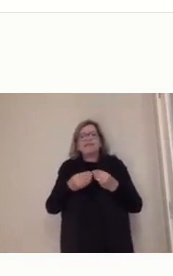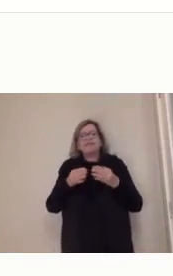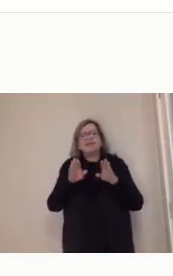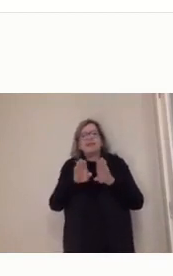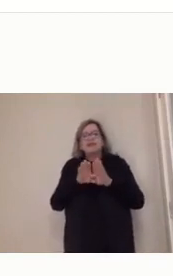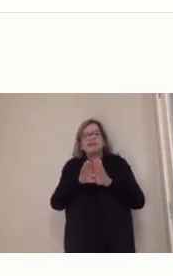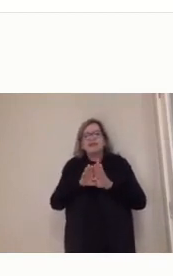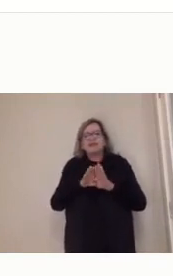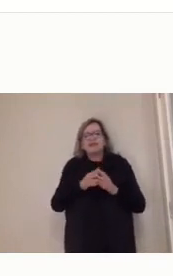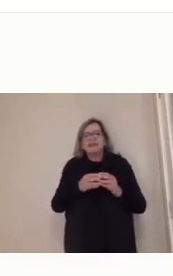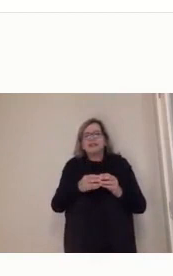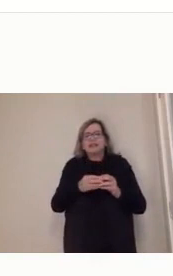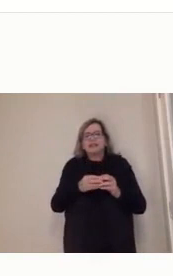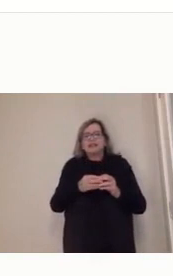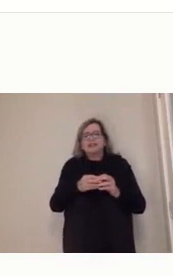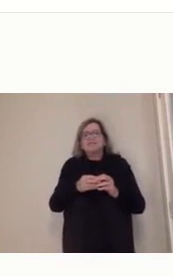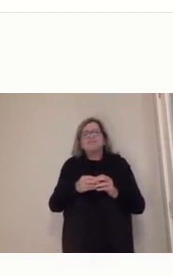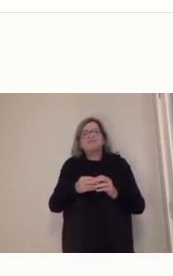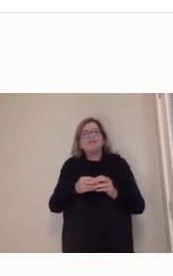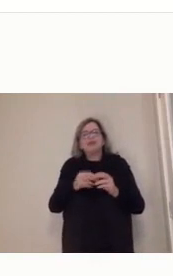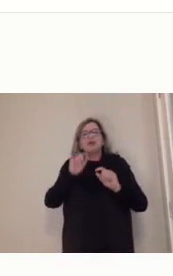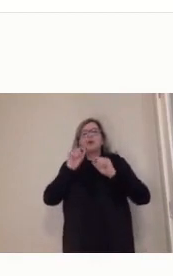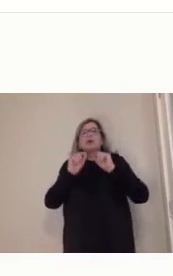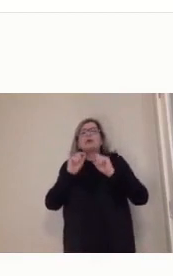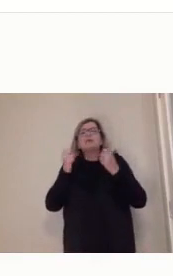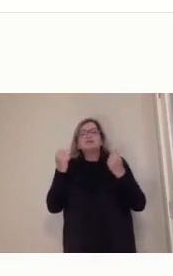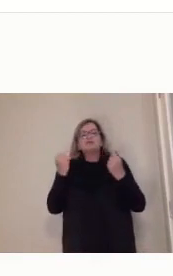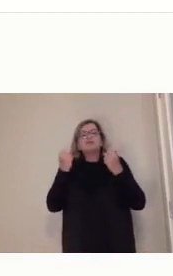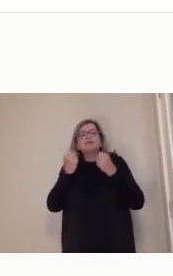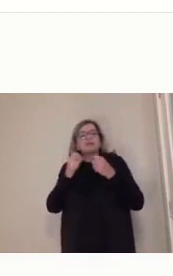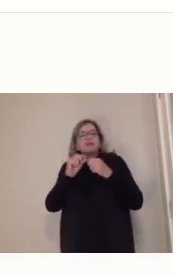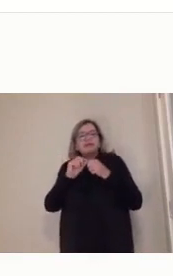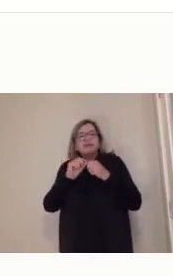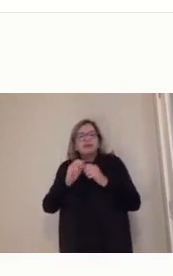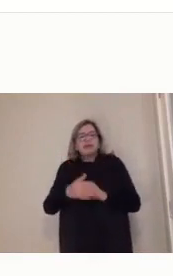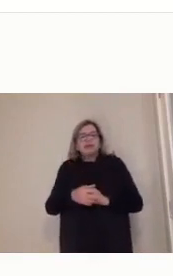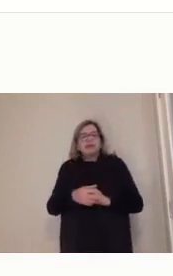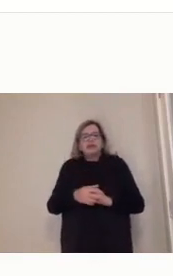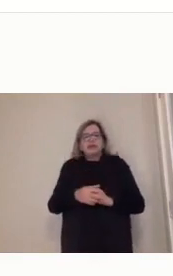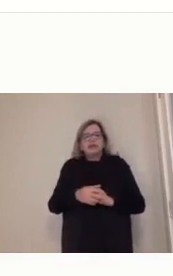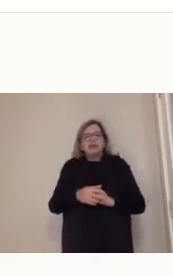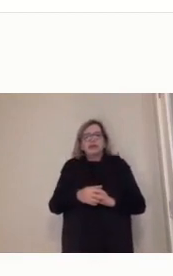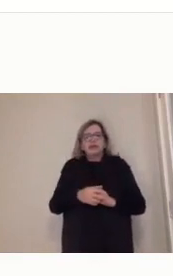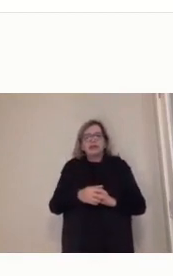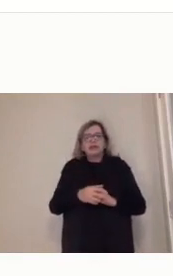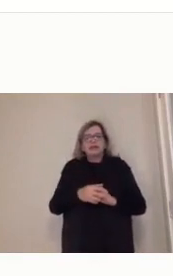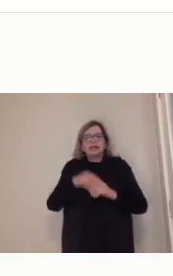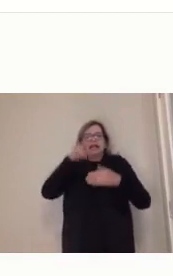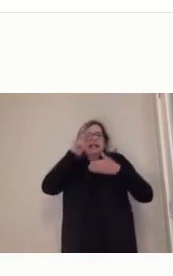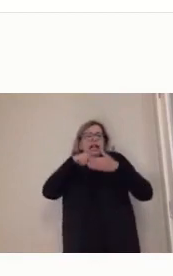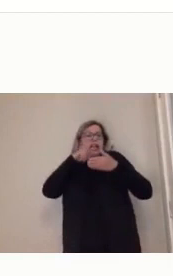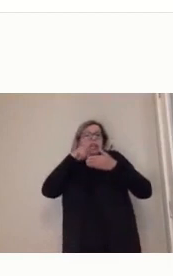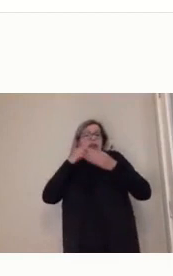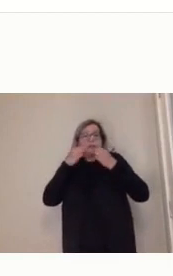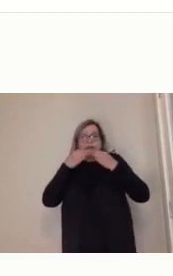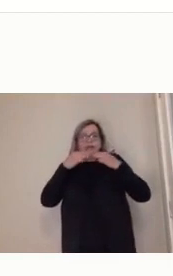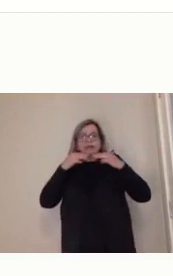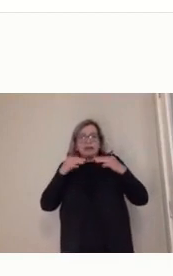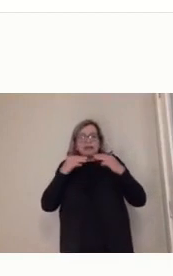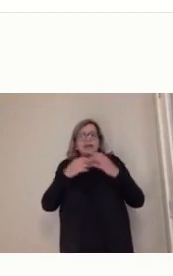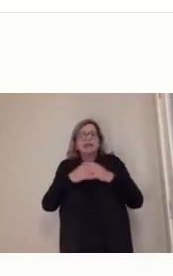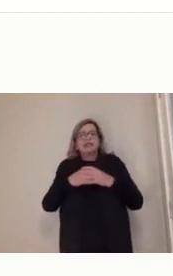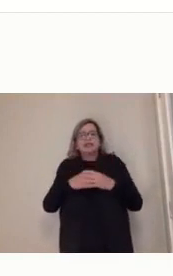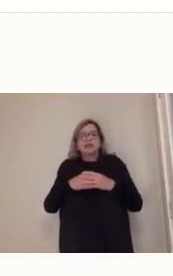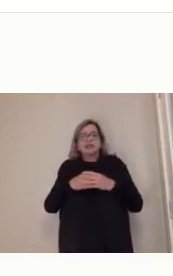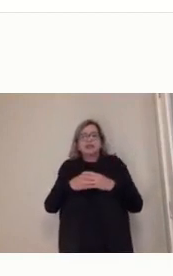internet era apenas a sala do reitor. Que evolução, vivenção. Verdade, verdade. Eu me lembro quando eu fiz a minha dissertação de mestrado também,